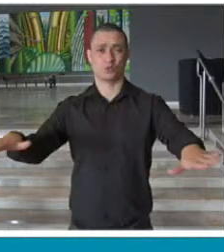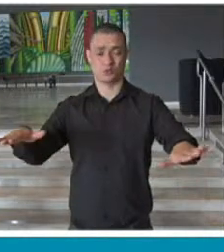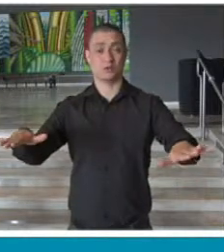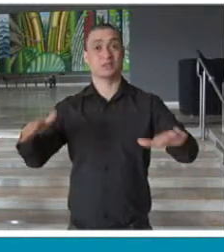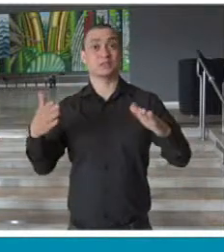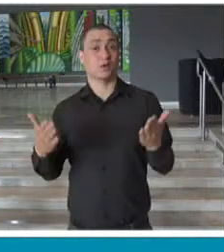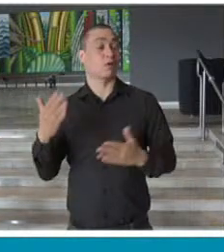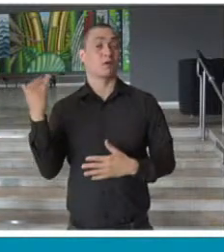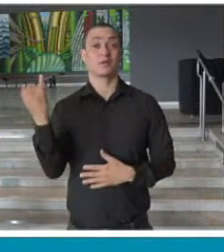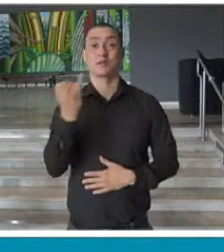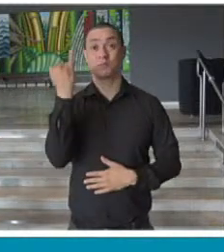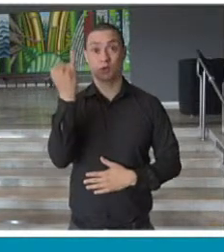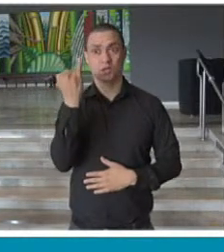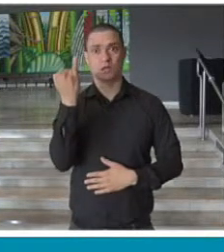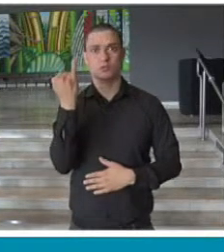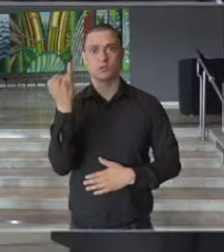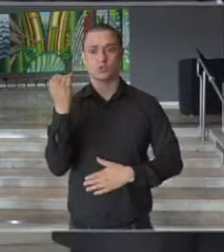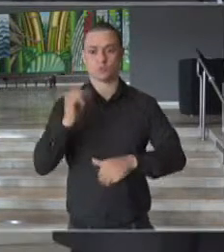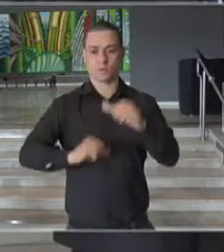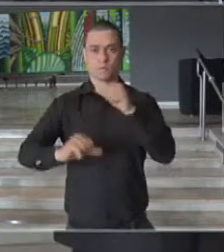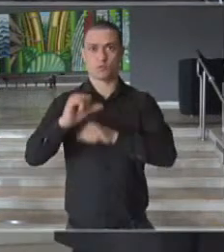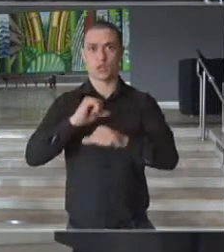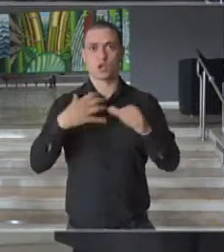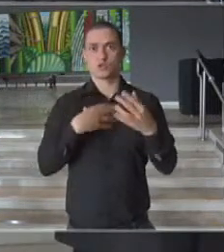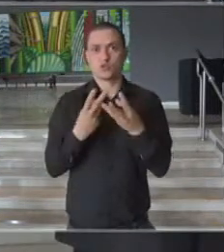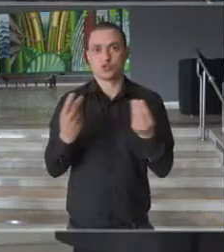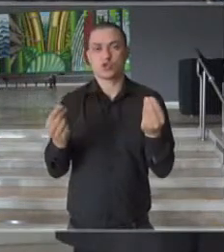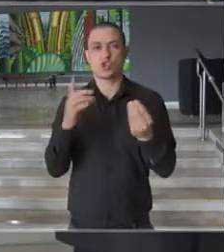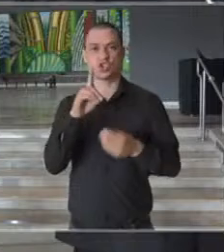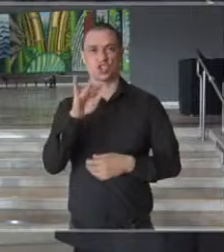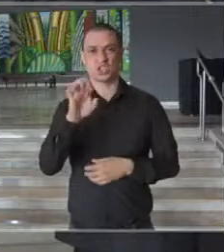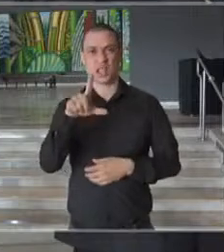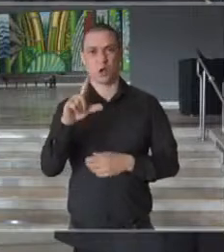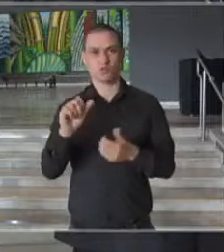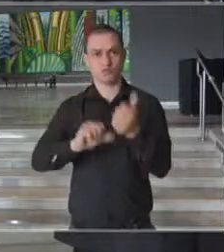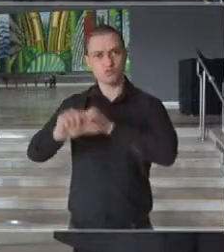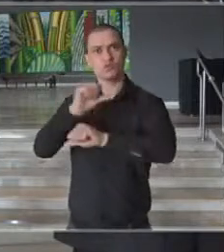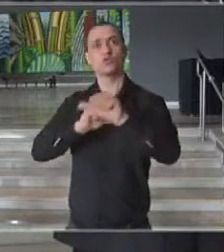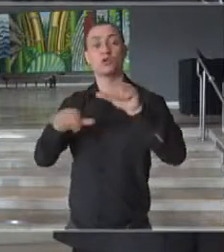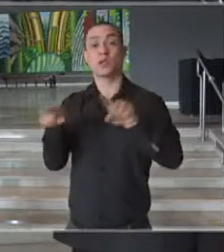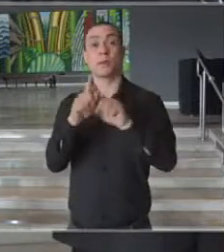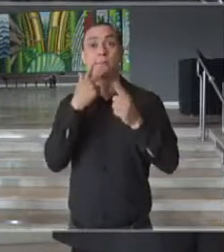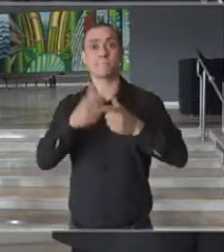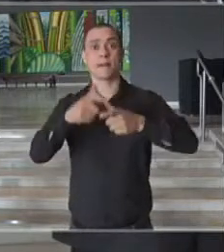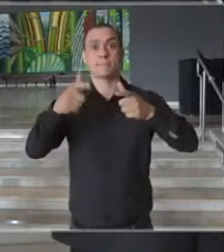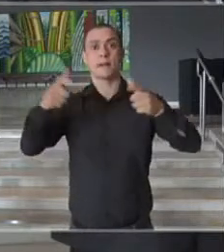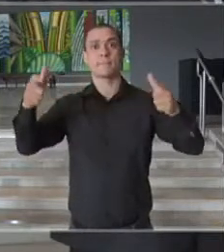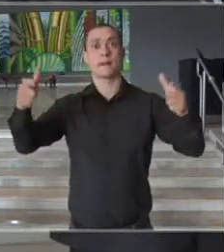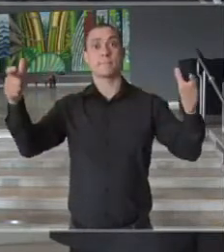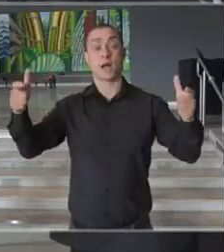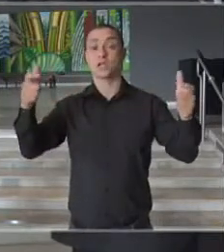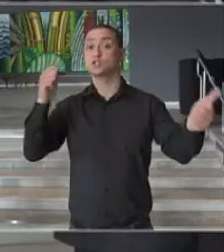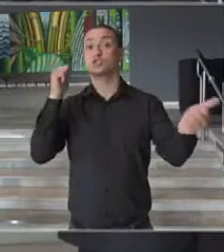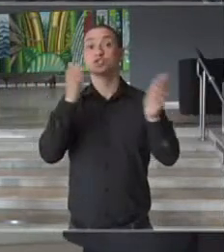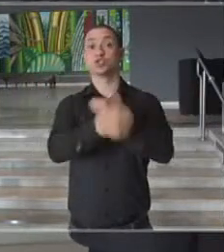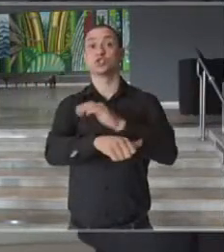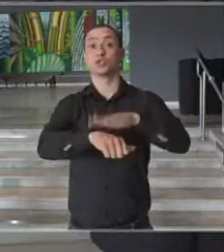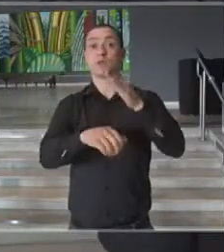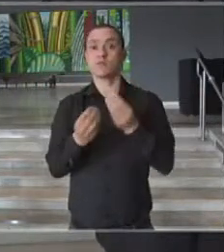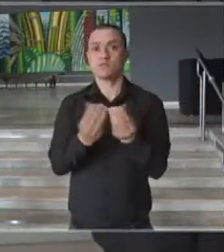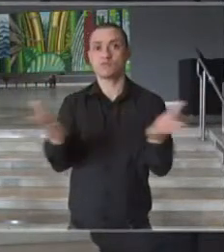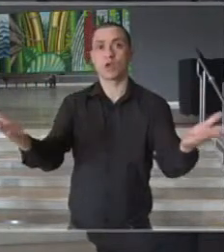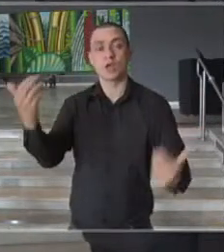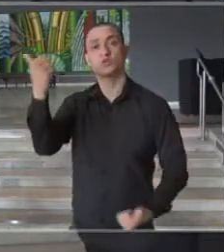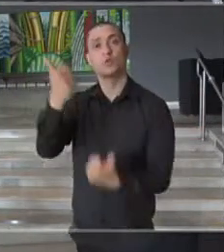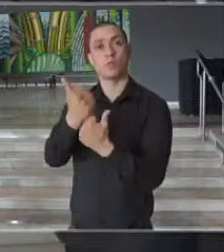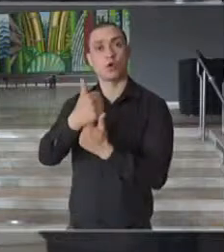é fundamental para que a gente tenha uma mudança efetiva de inclusão digital, que a gente traga o maior número de suportes possíveis aos nossos profissionais e